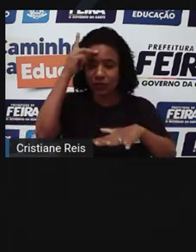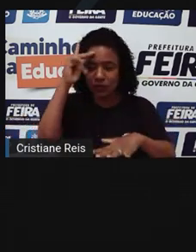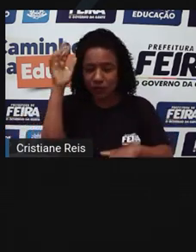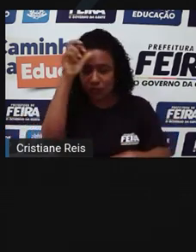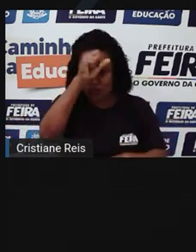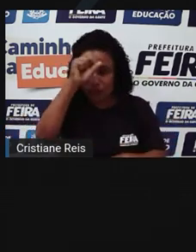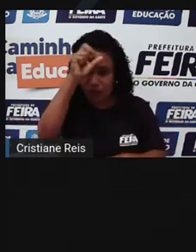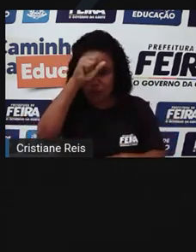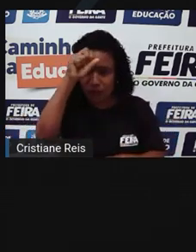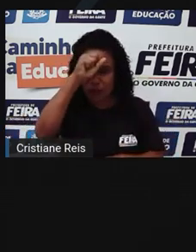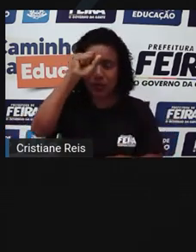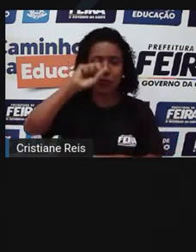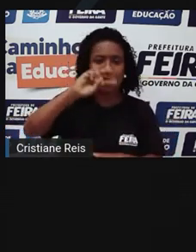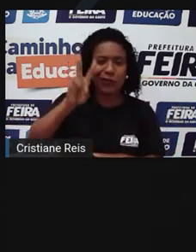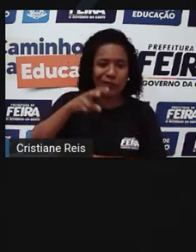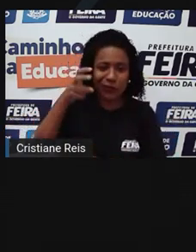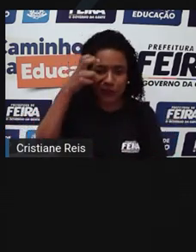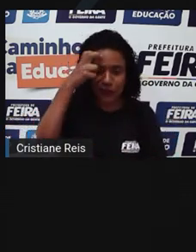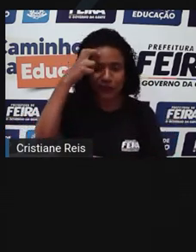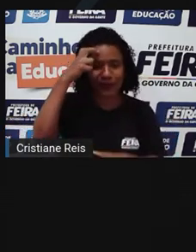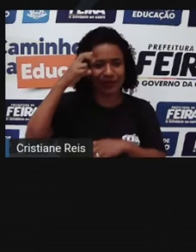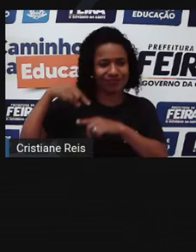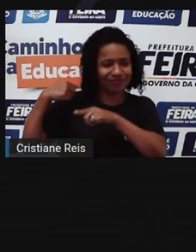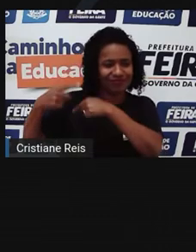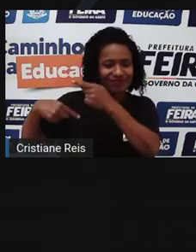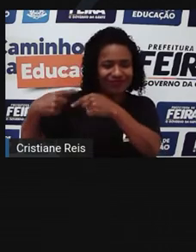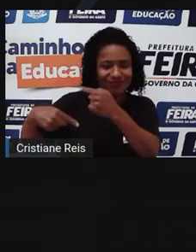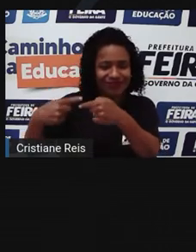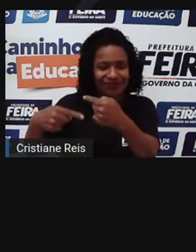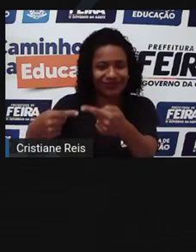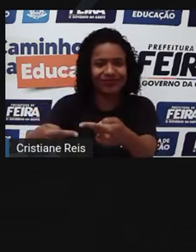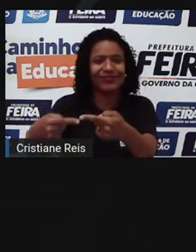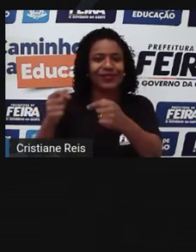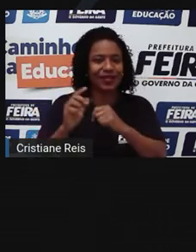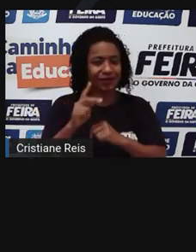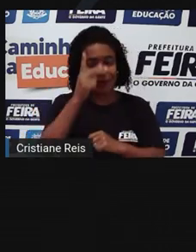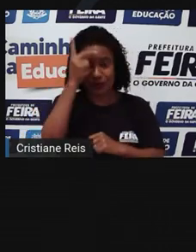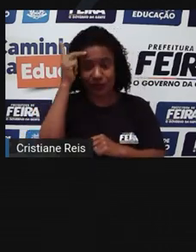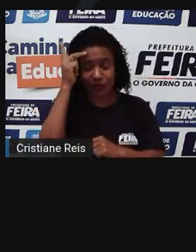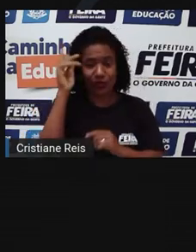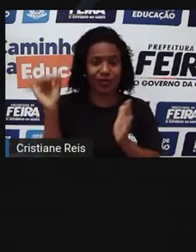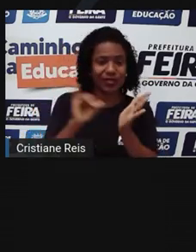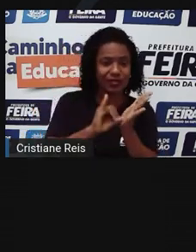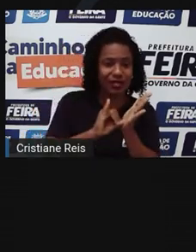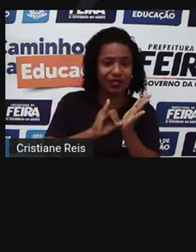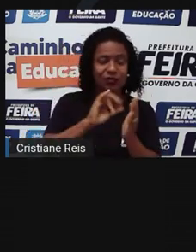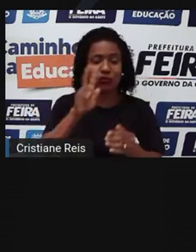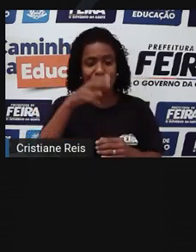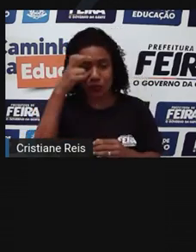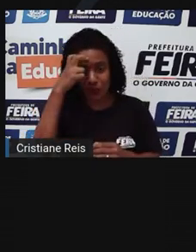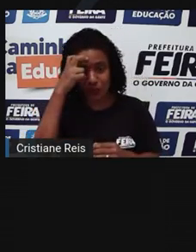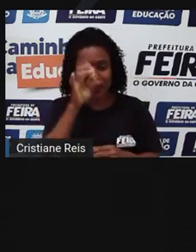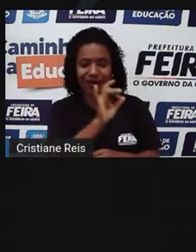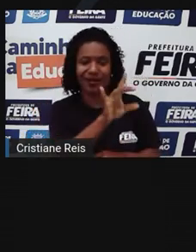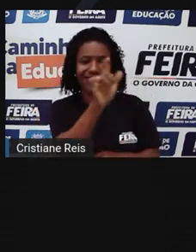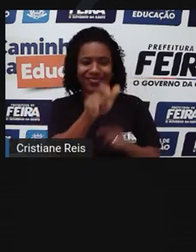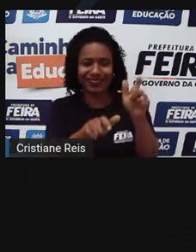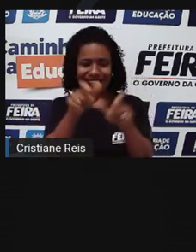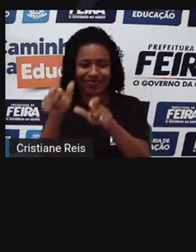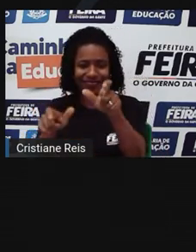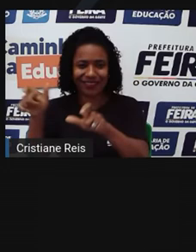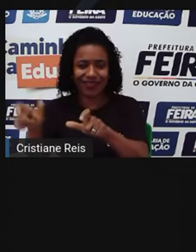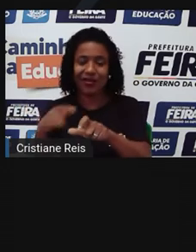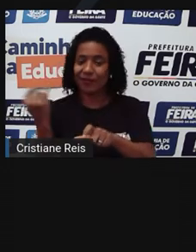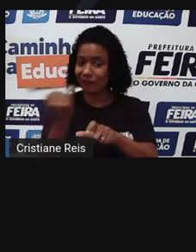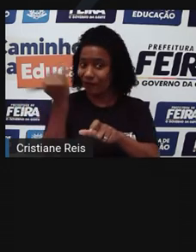e se recria a cultura herdada, reconstruindo-se as identidades culturais em que se aprende a